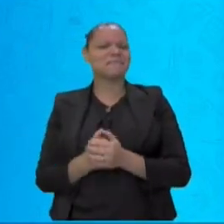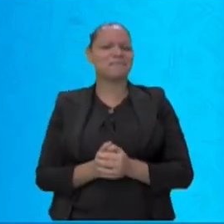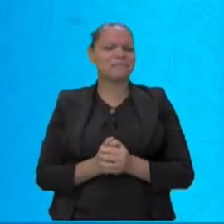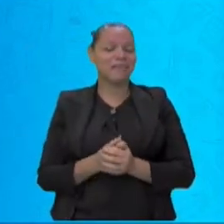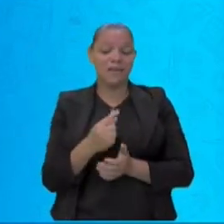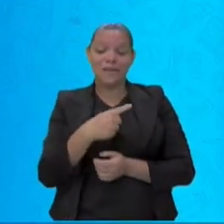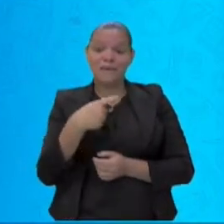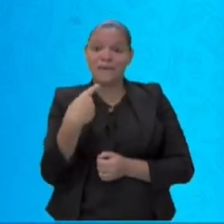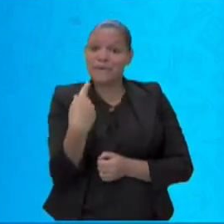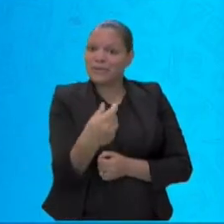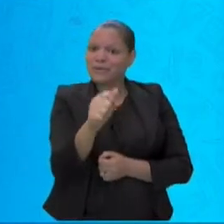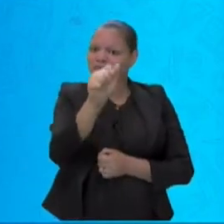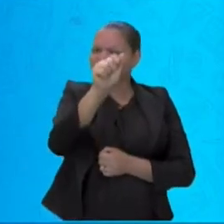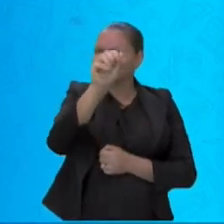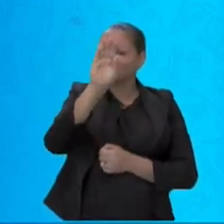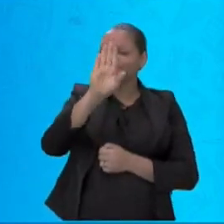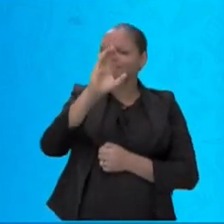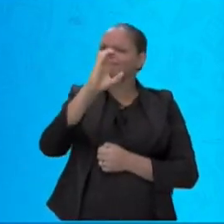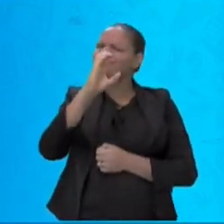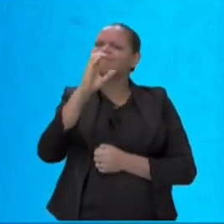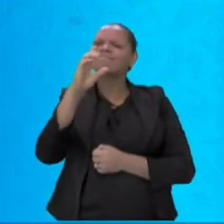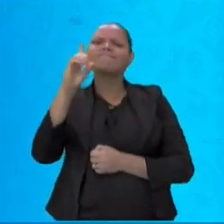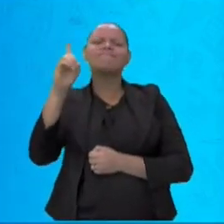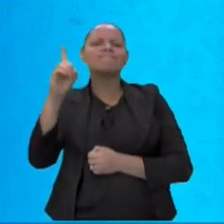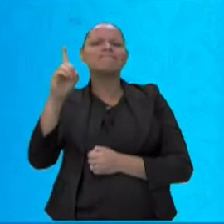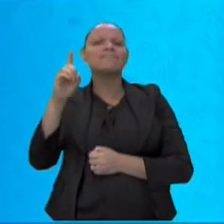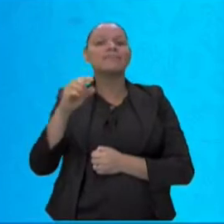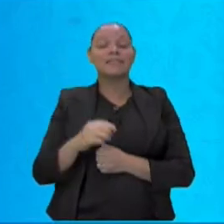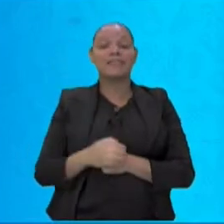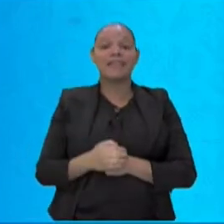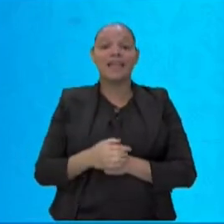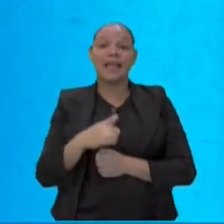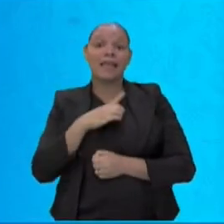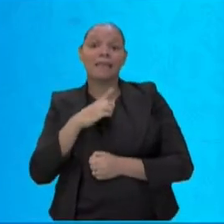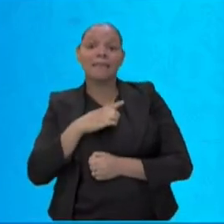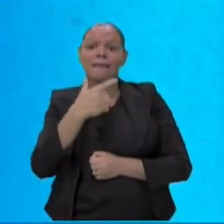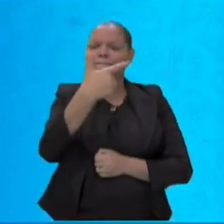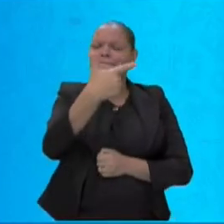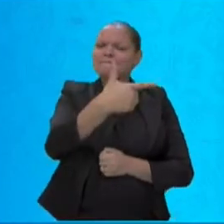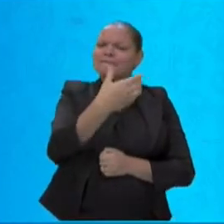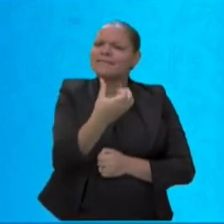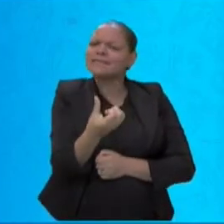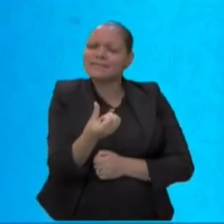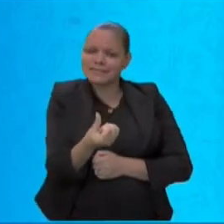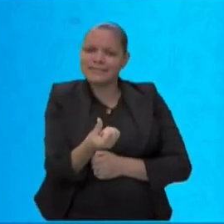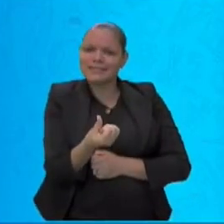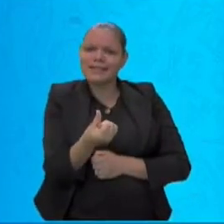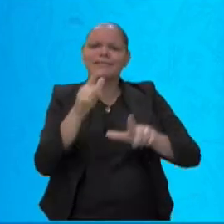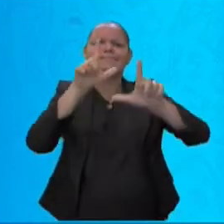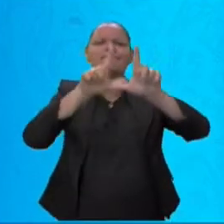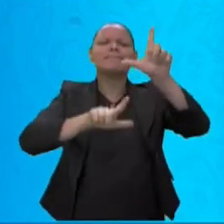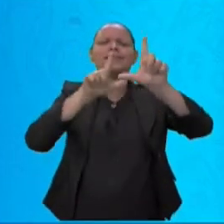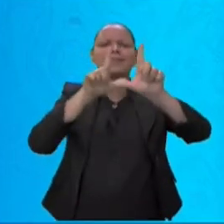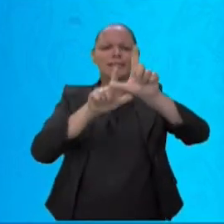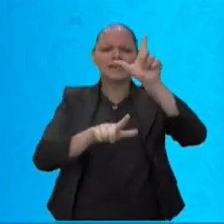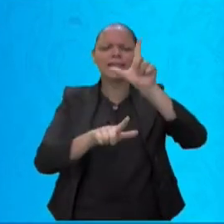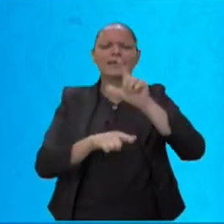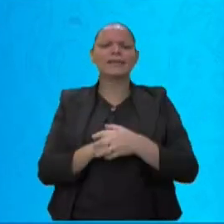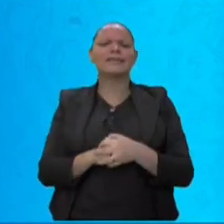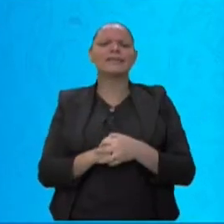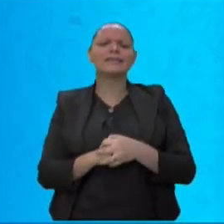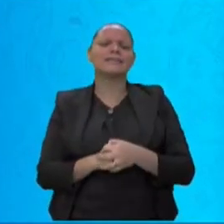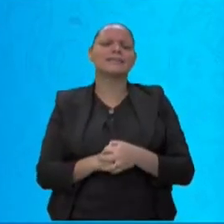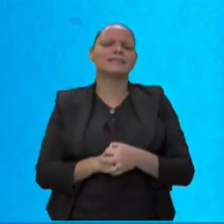composto por 26 letras, sendo 5 vogais e 21 consoantes.